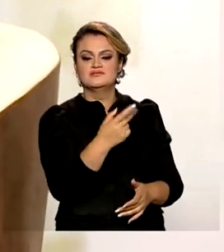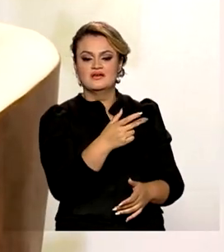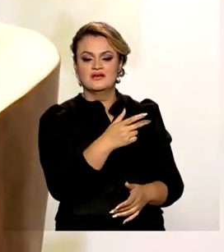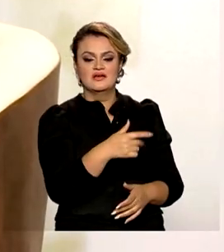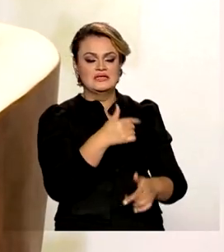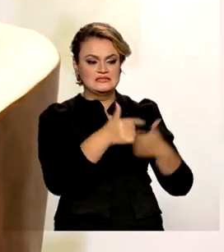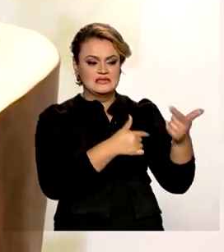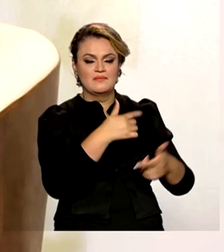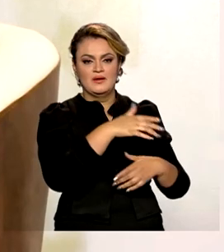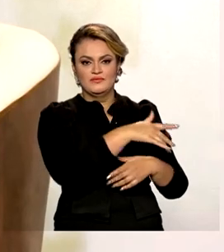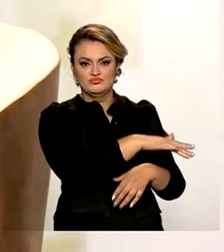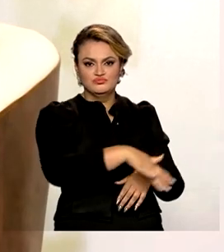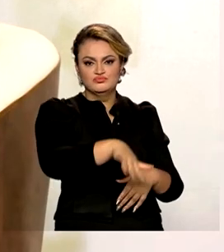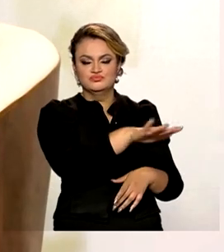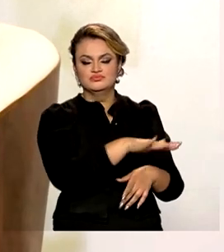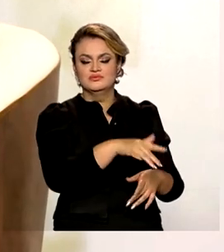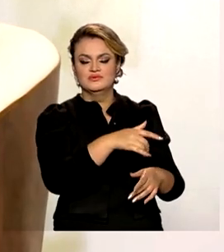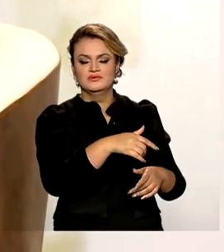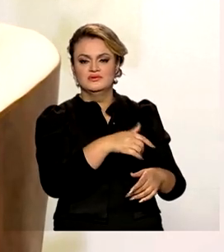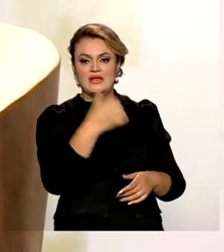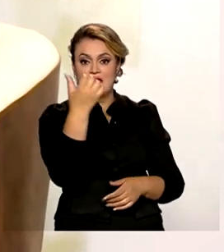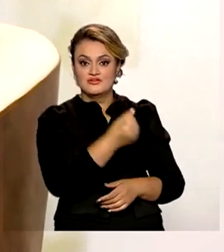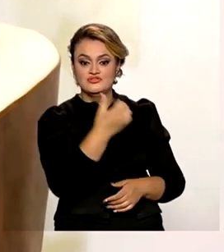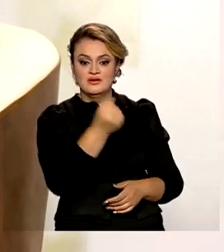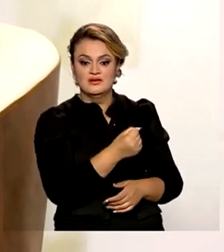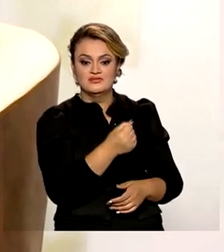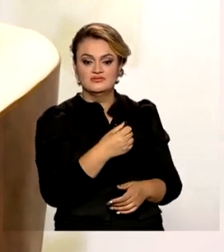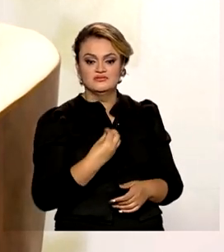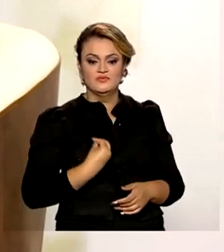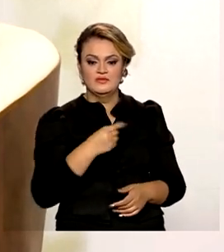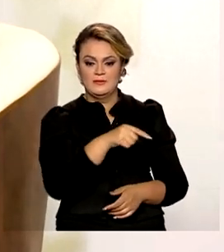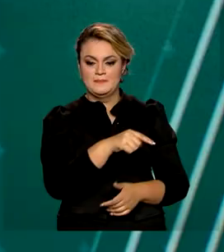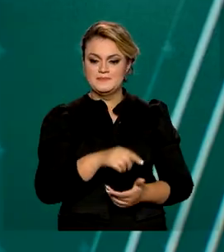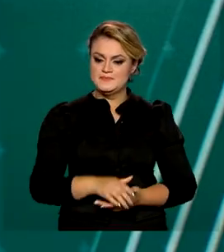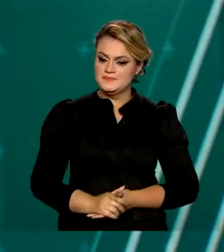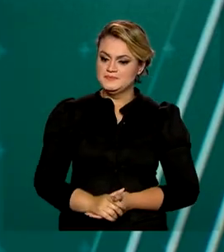de vegetação nativa que os produtores rurais têm nas suas propriedades.